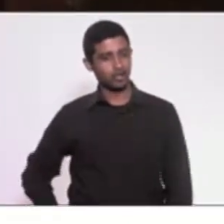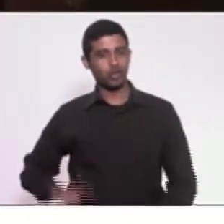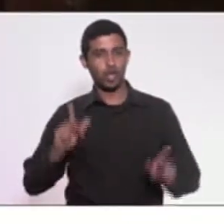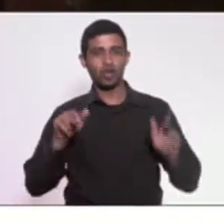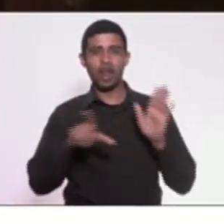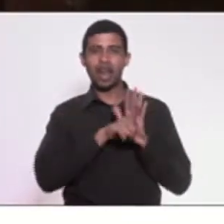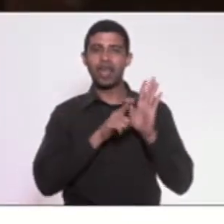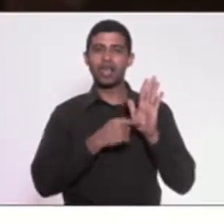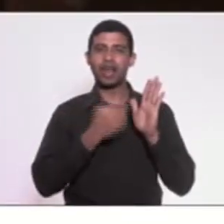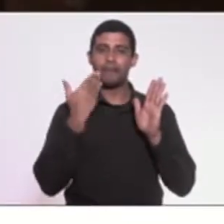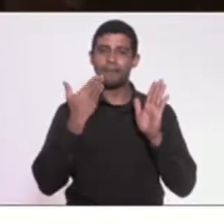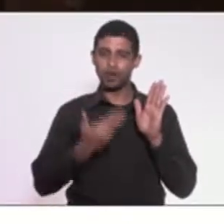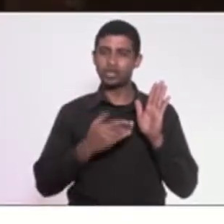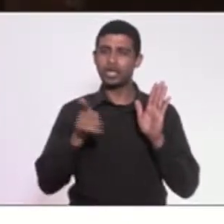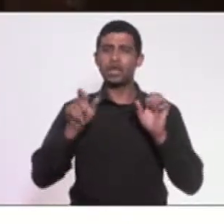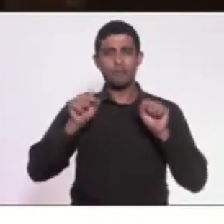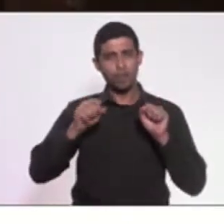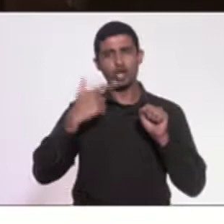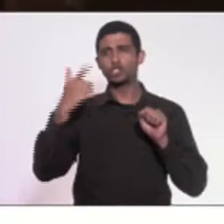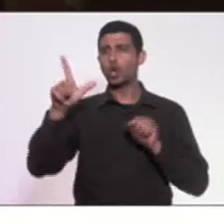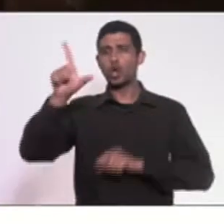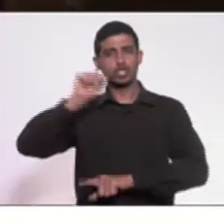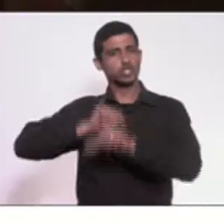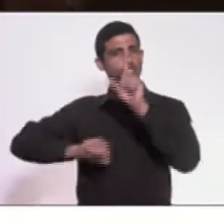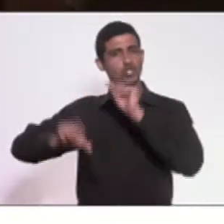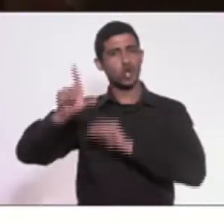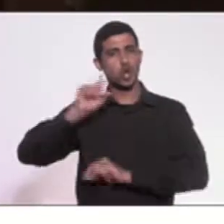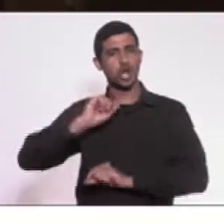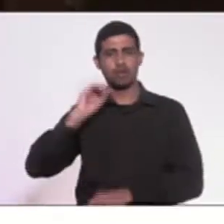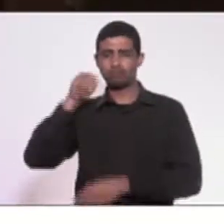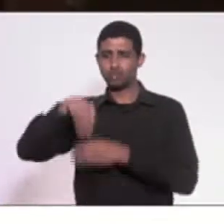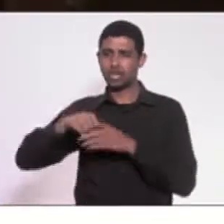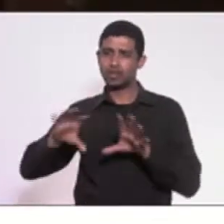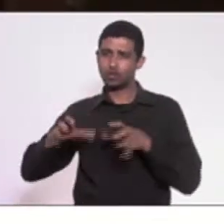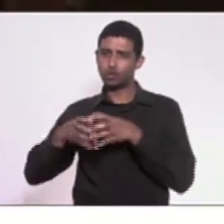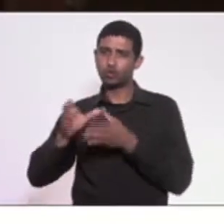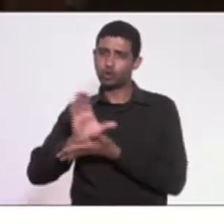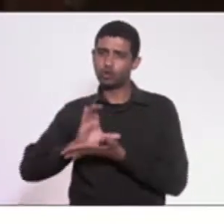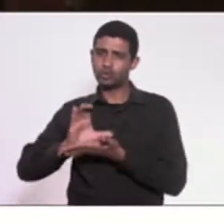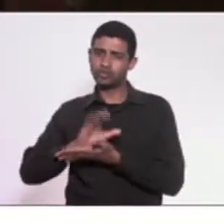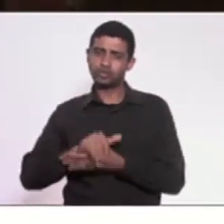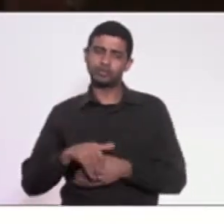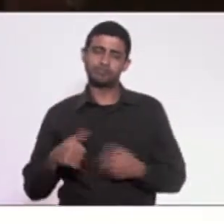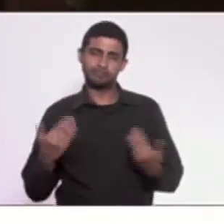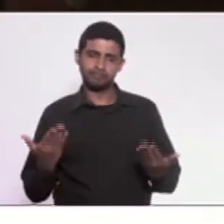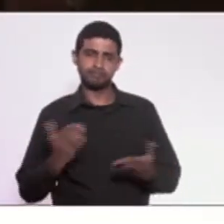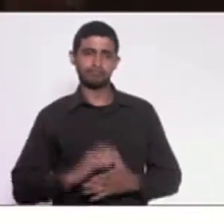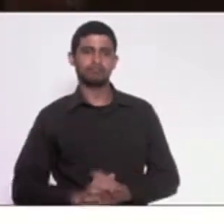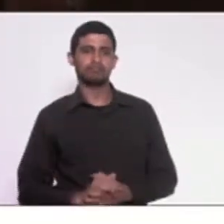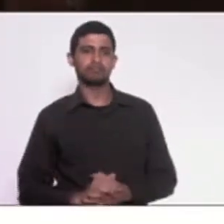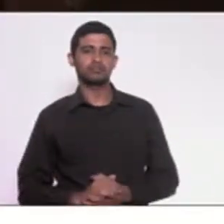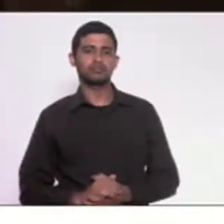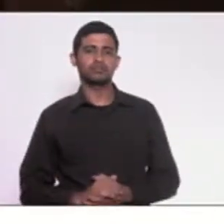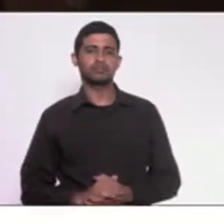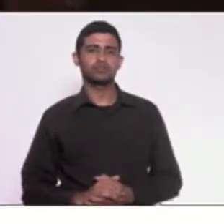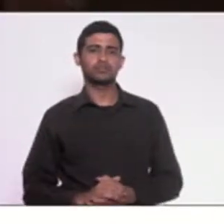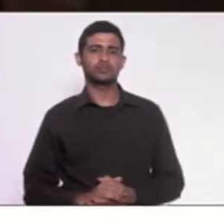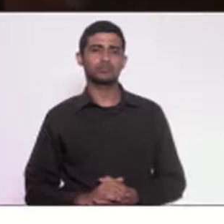indicar novos representantes da cota do Poder Executivo. Entretanto, seja através